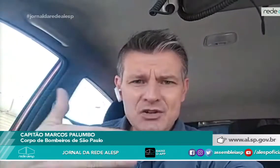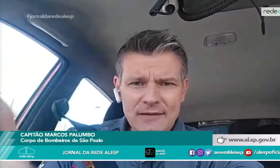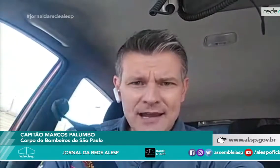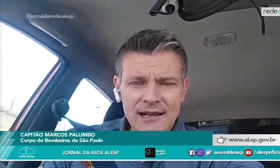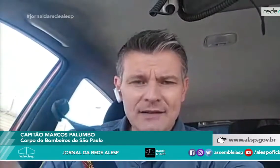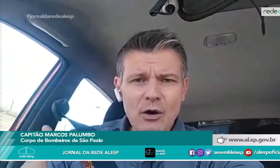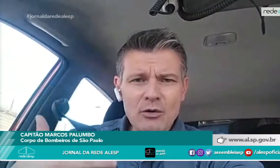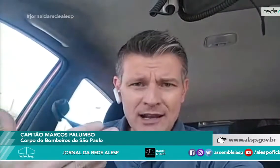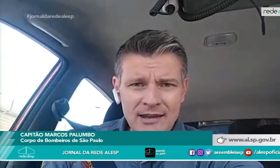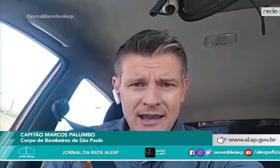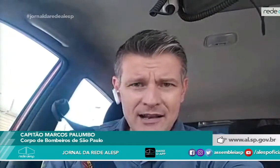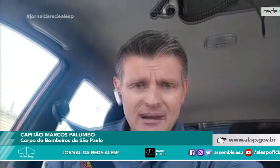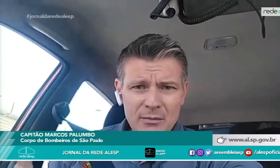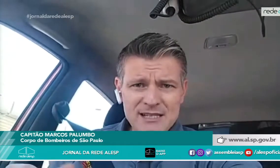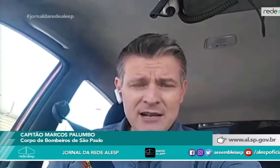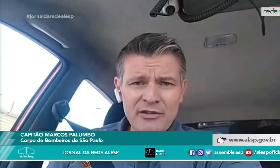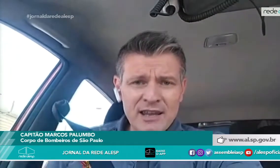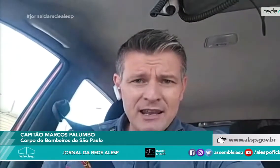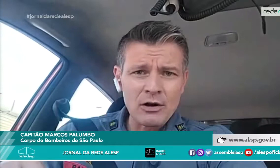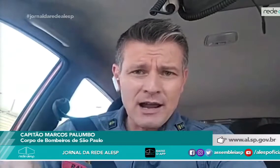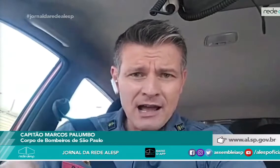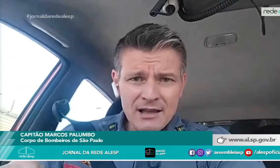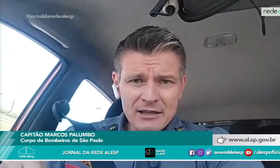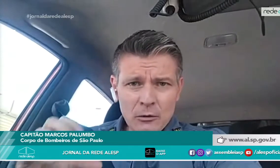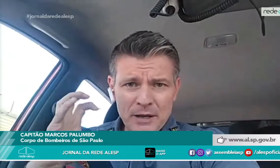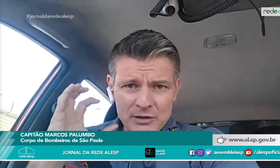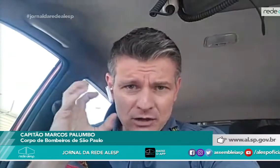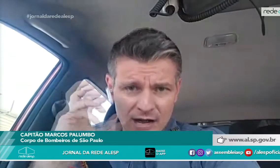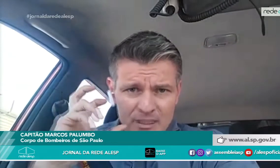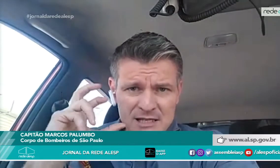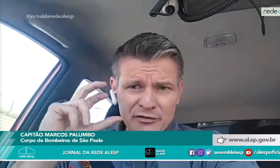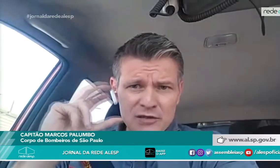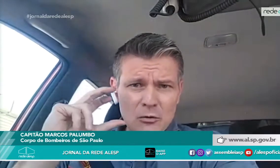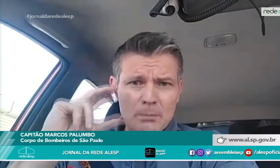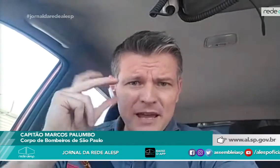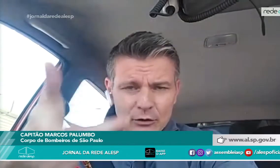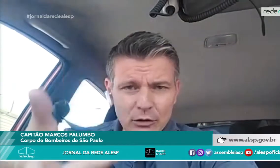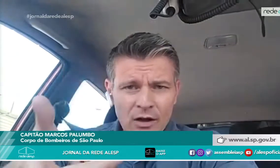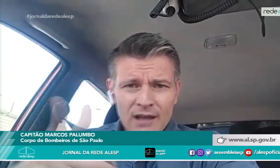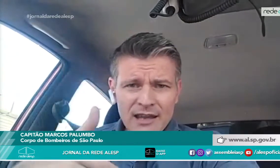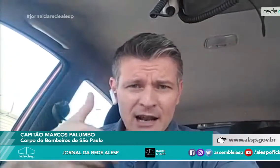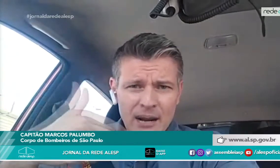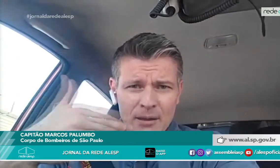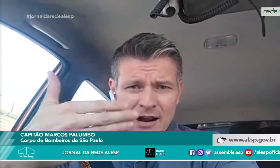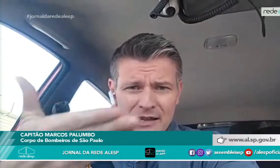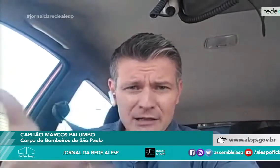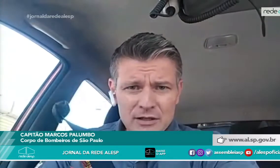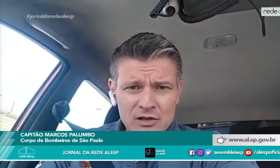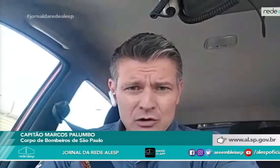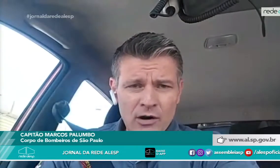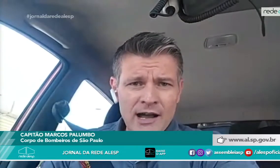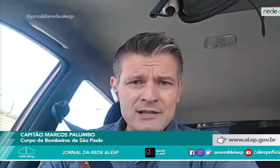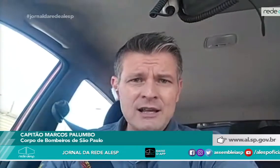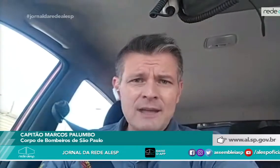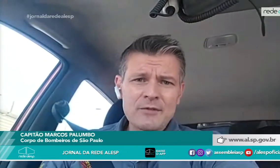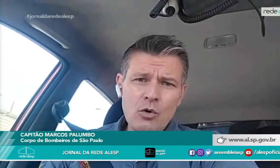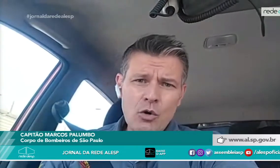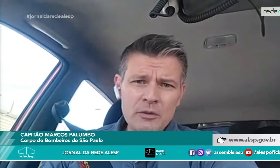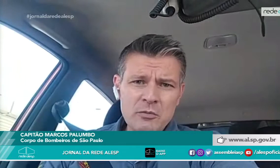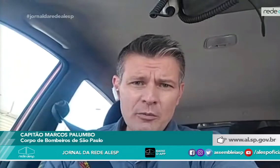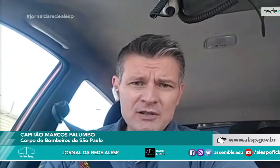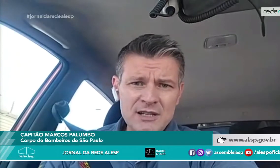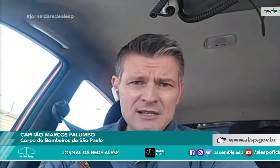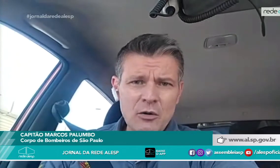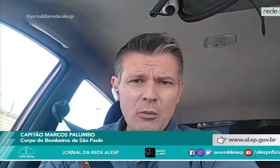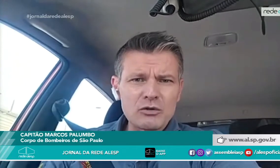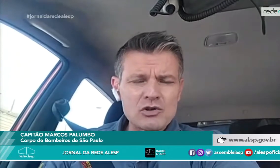da janela não que ela queira mas ela vai querer olhar e o peso da cabeça faz um pêndulo e ela acaba caindo nesses locais e